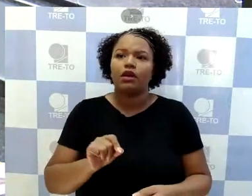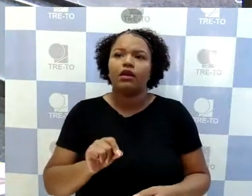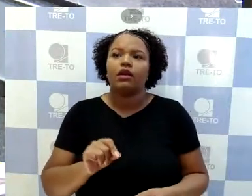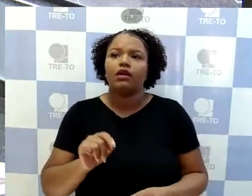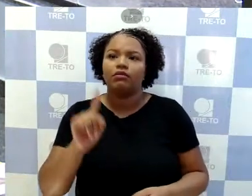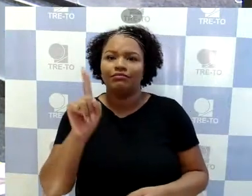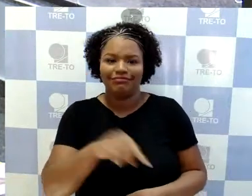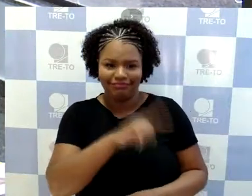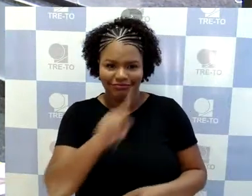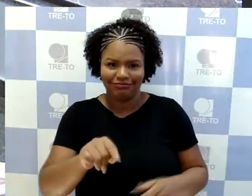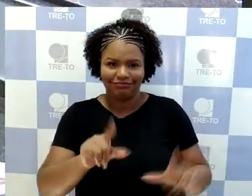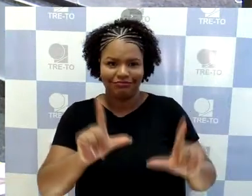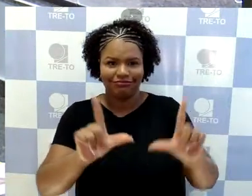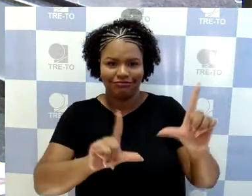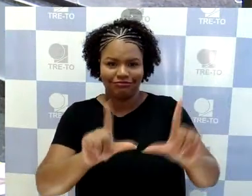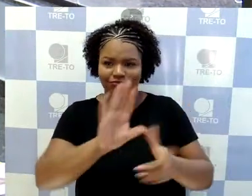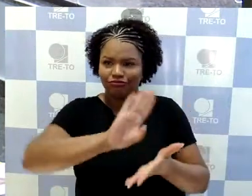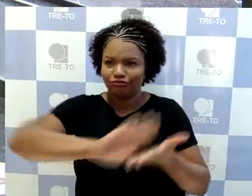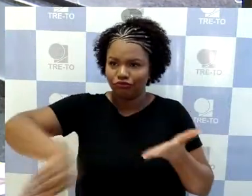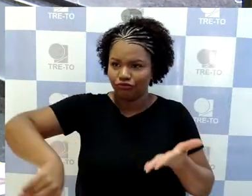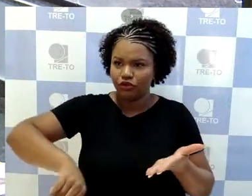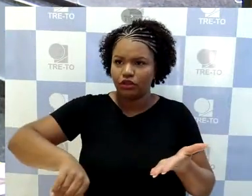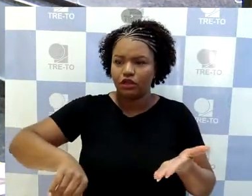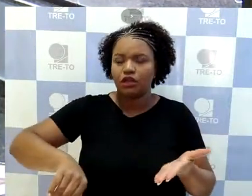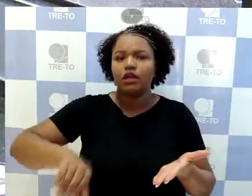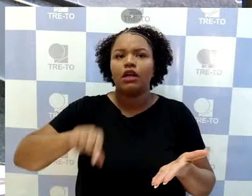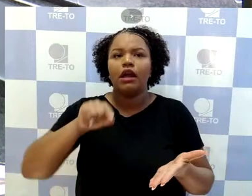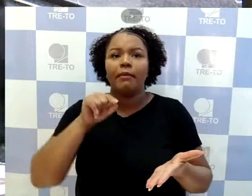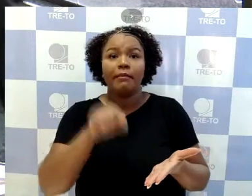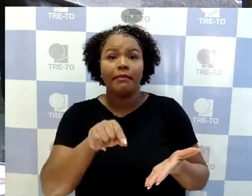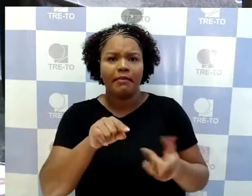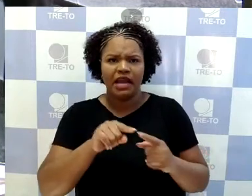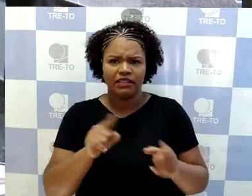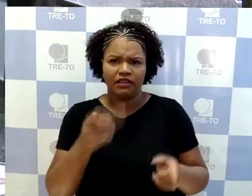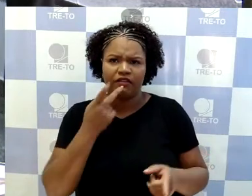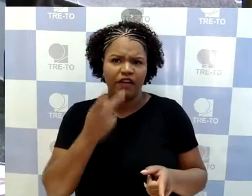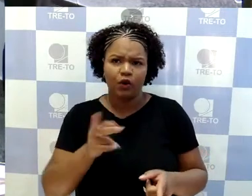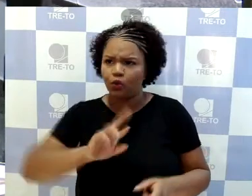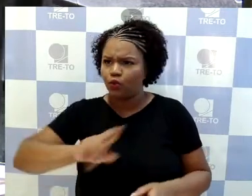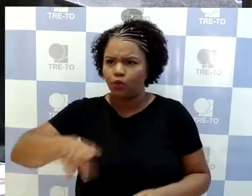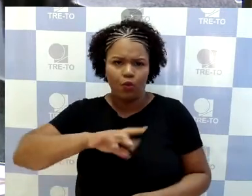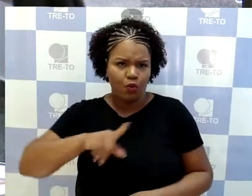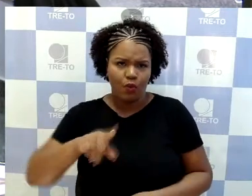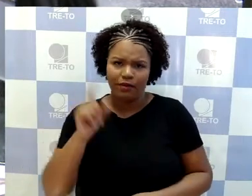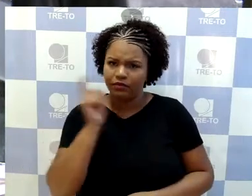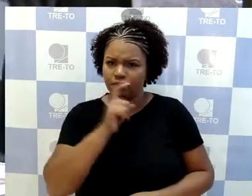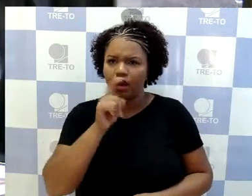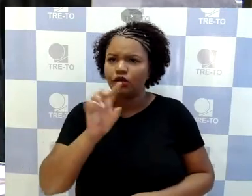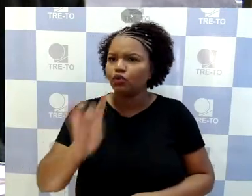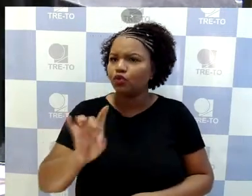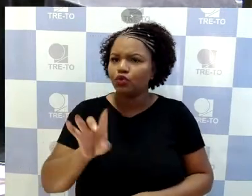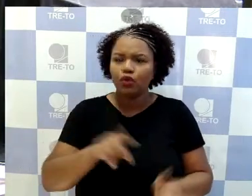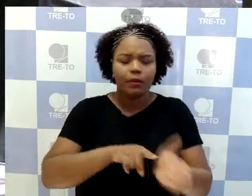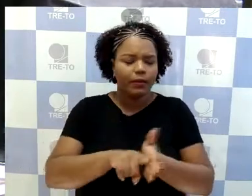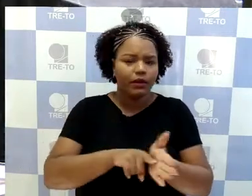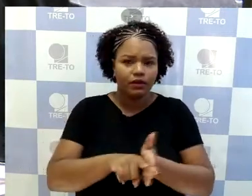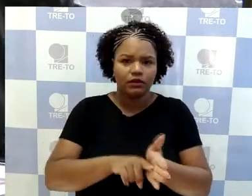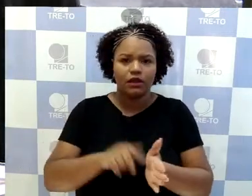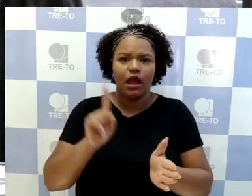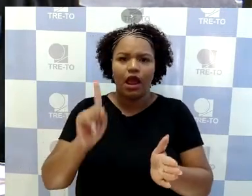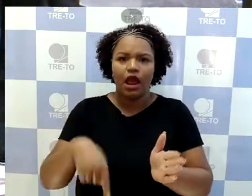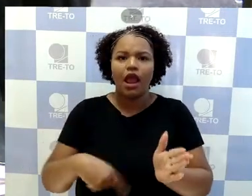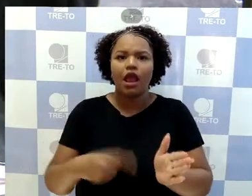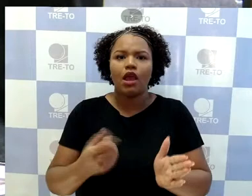trata, em momento algum, se fala em pesquisa fraudulenta. E sequer uma pesquisa. Era um levantamento realizado pela revista